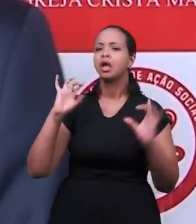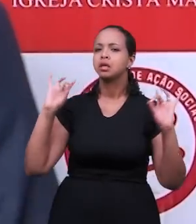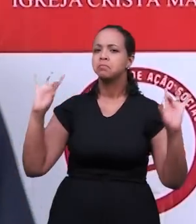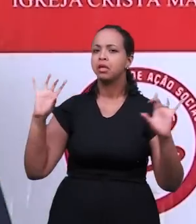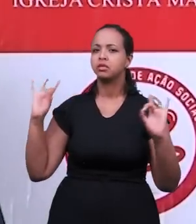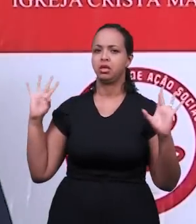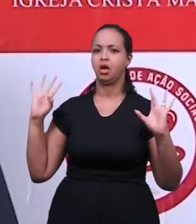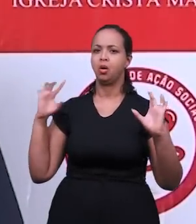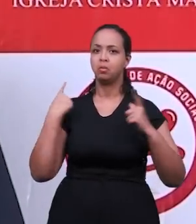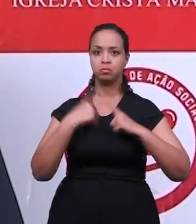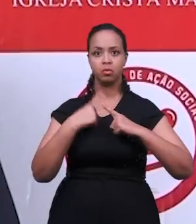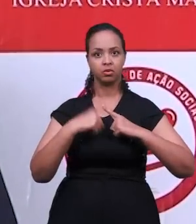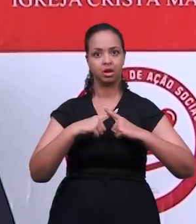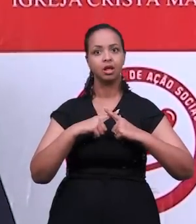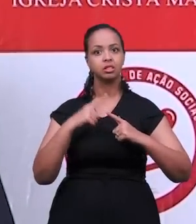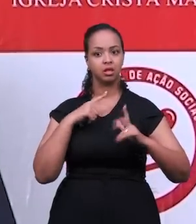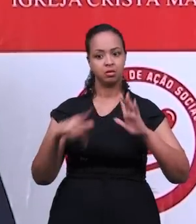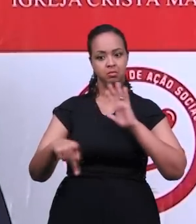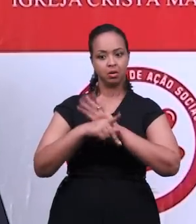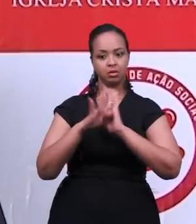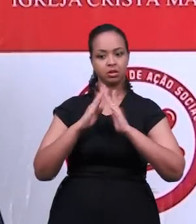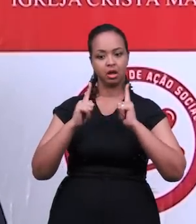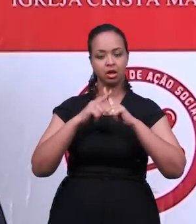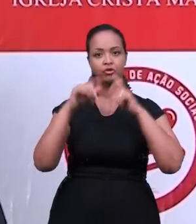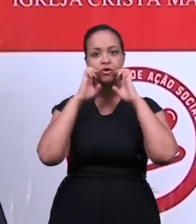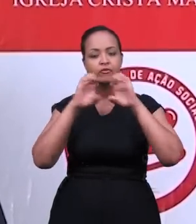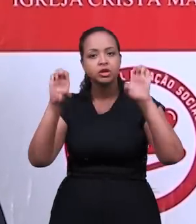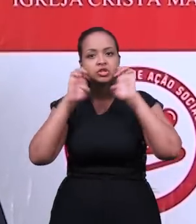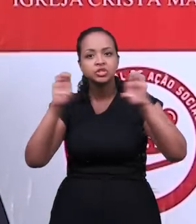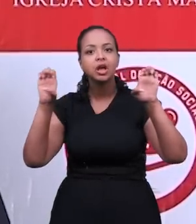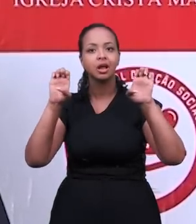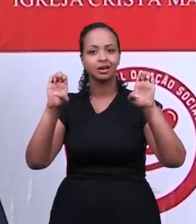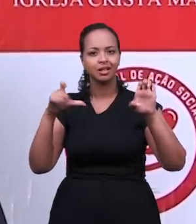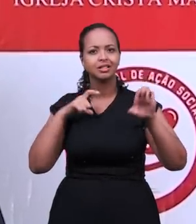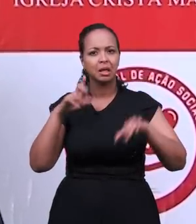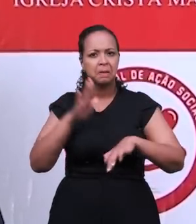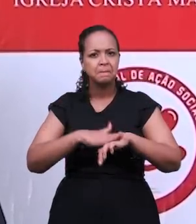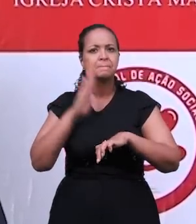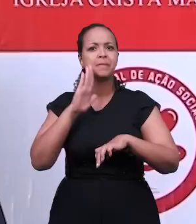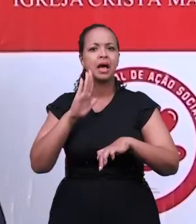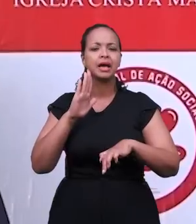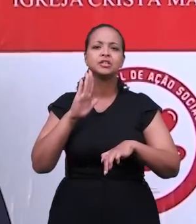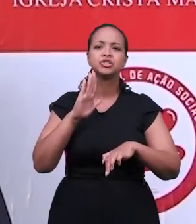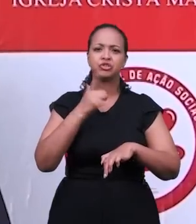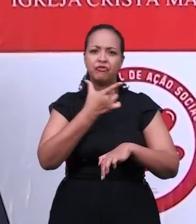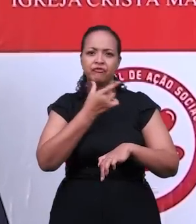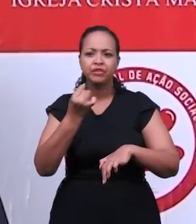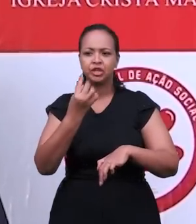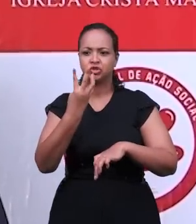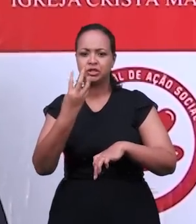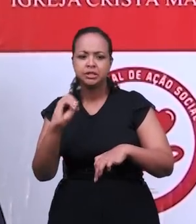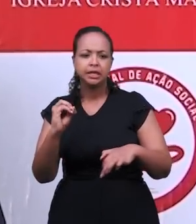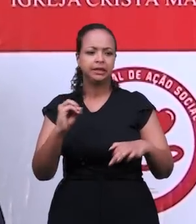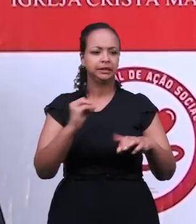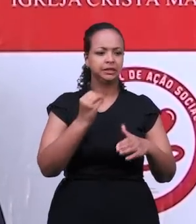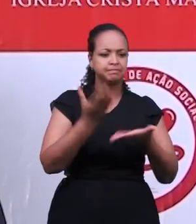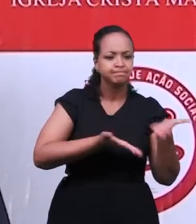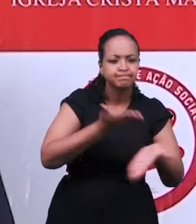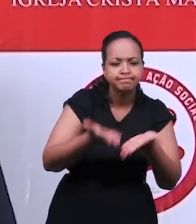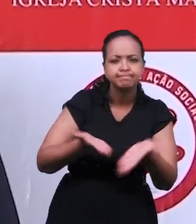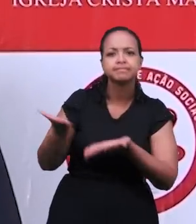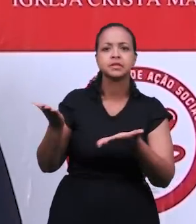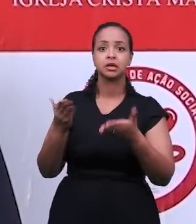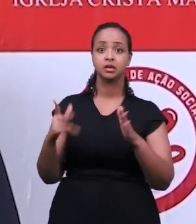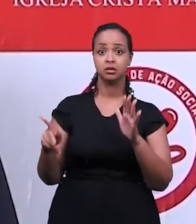porque é um grande evento da Igreja Maranata. Esse evento abrange mais de 20 tipos de atendimento, vários órgãos,